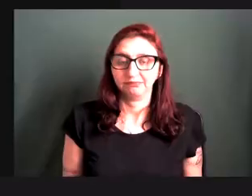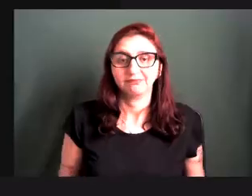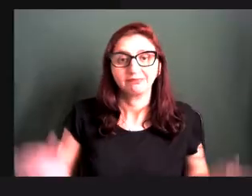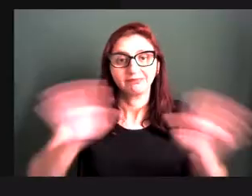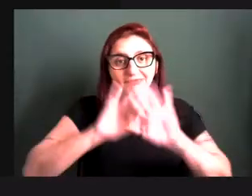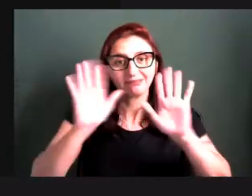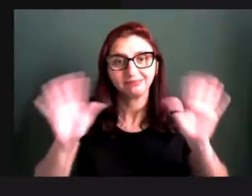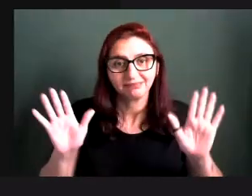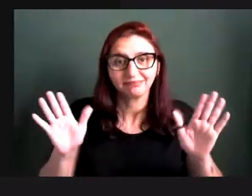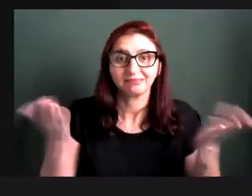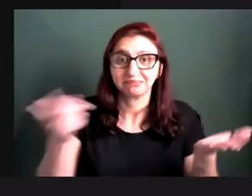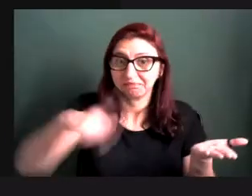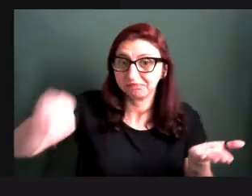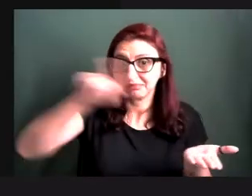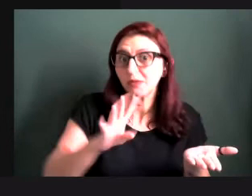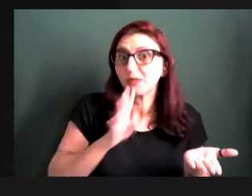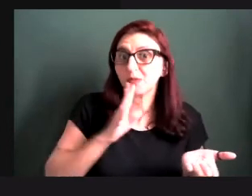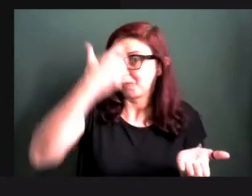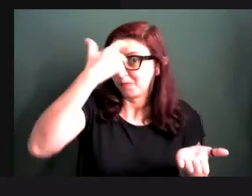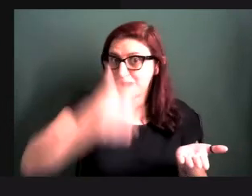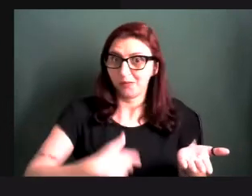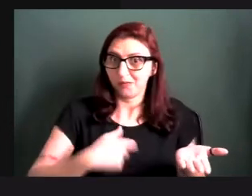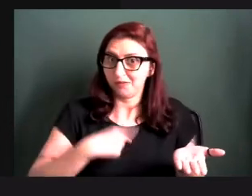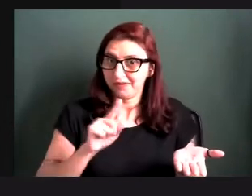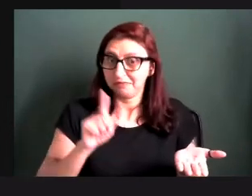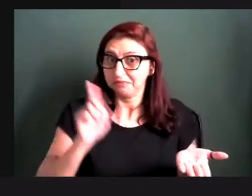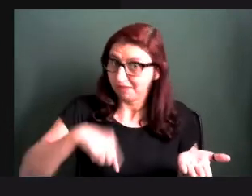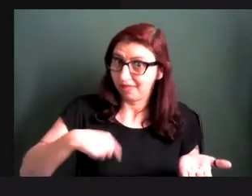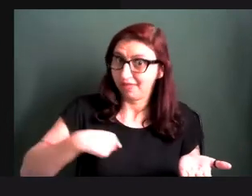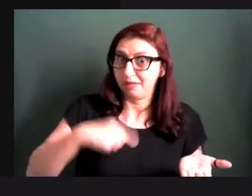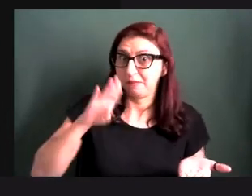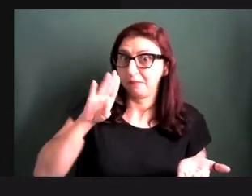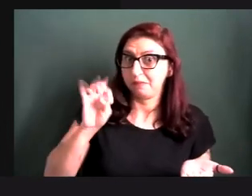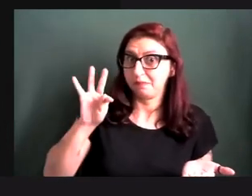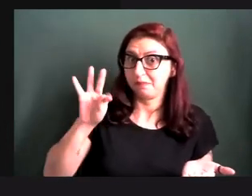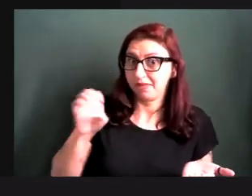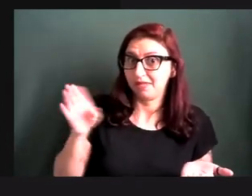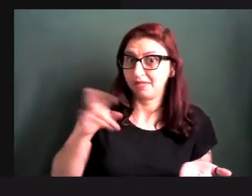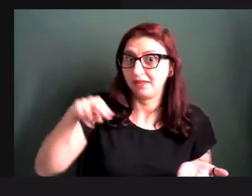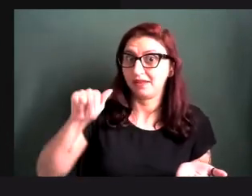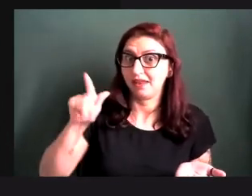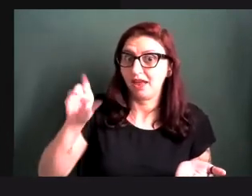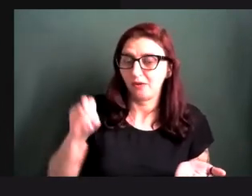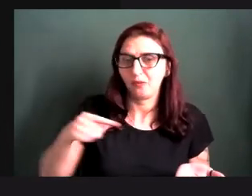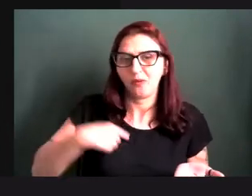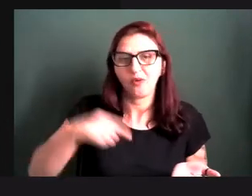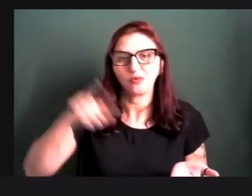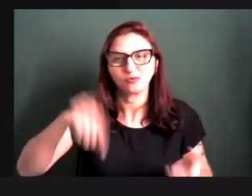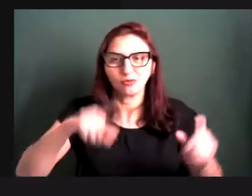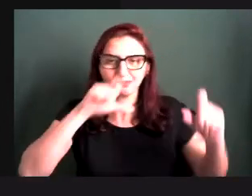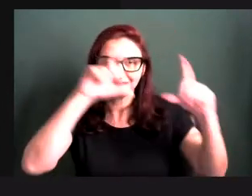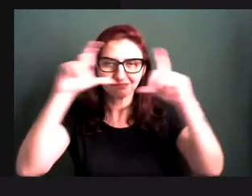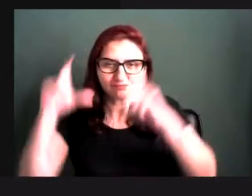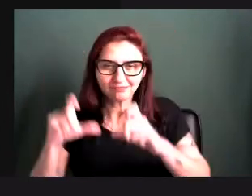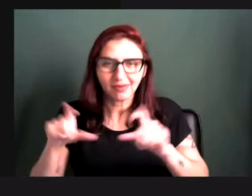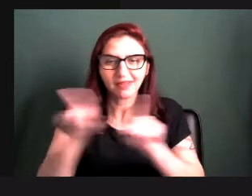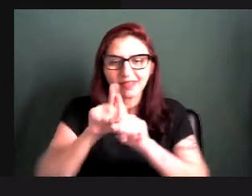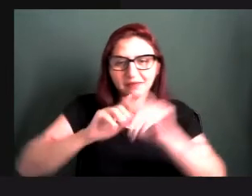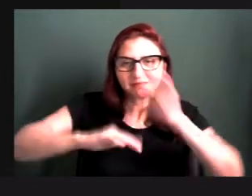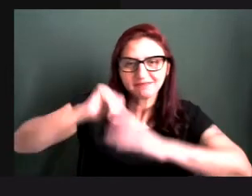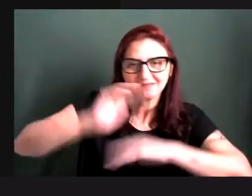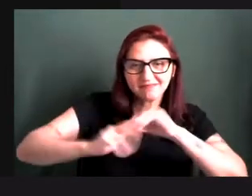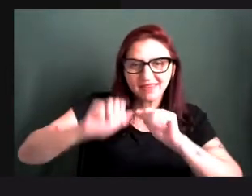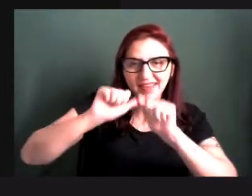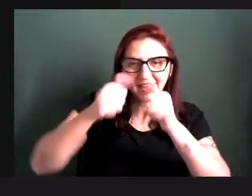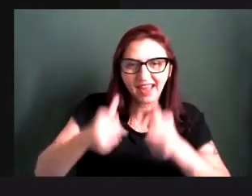Olá, para quem não me conhece ainda, eu sou a Beth Nagô, sou fotógrafa rebelde, artesã por excelência,